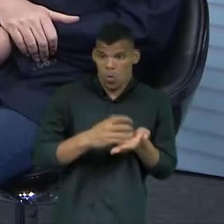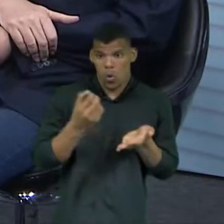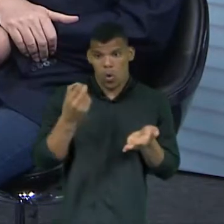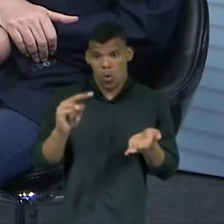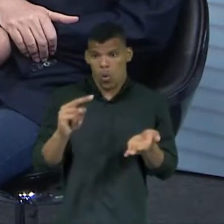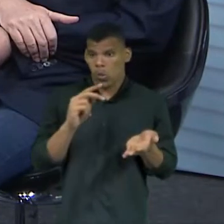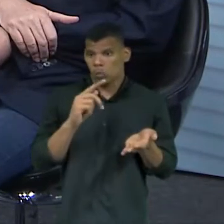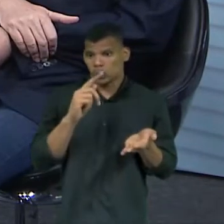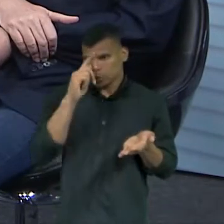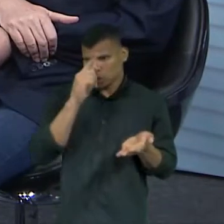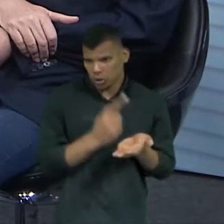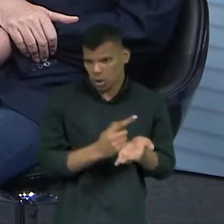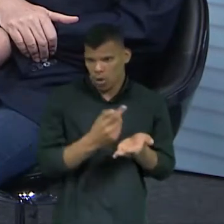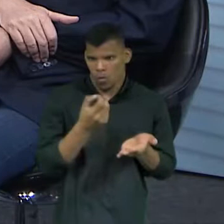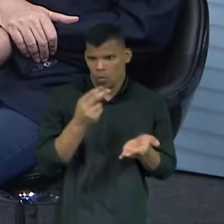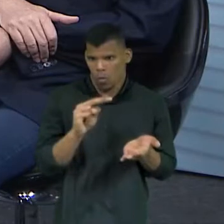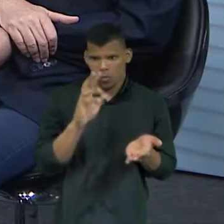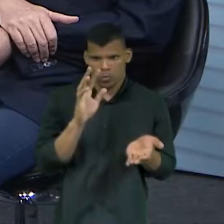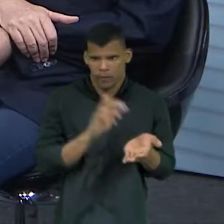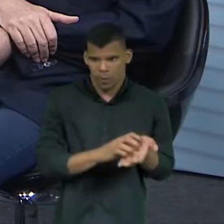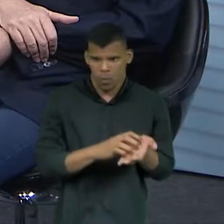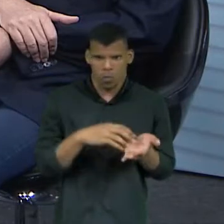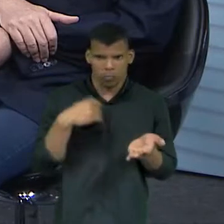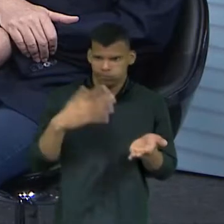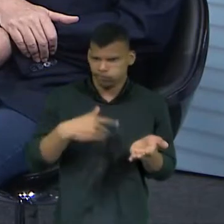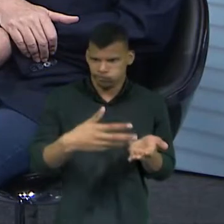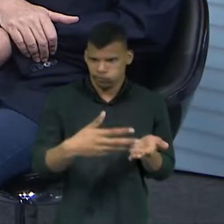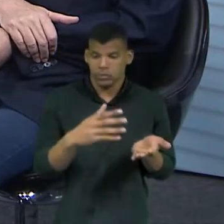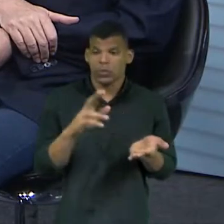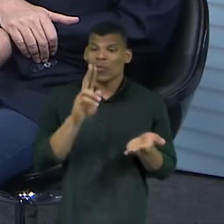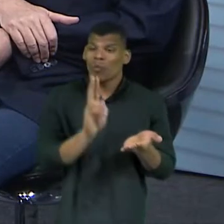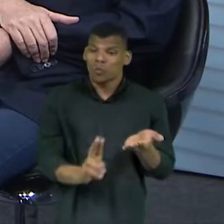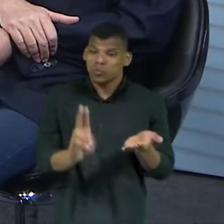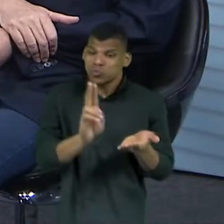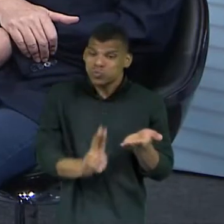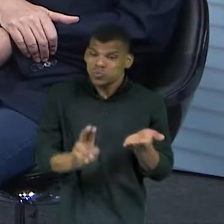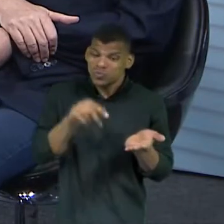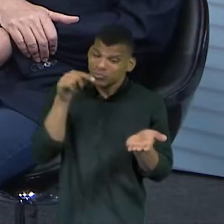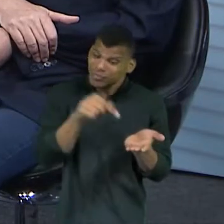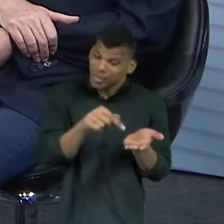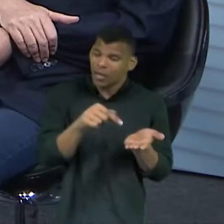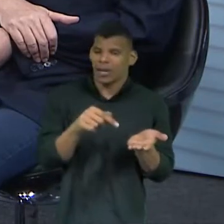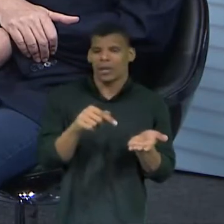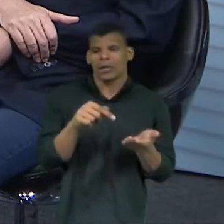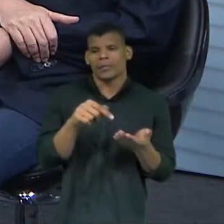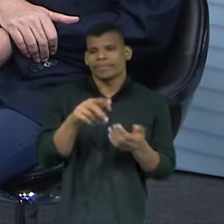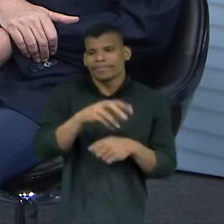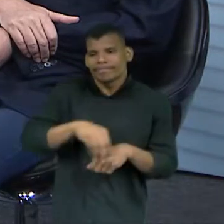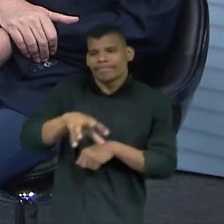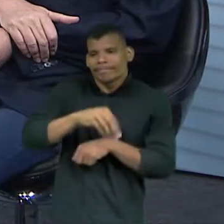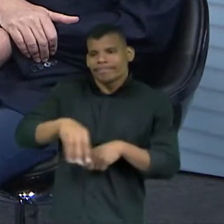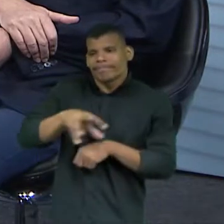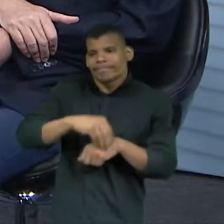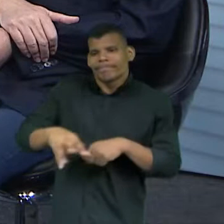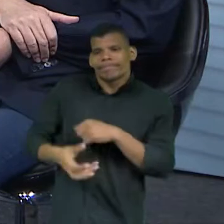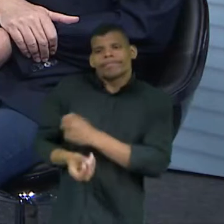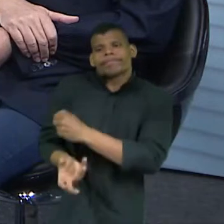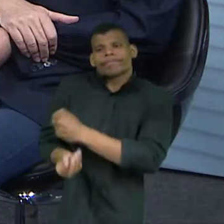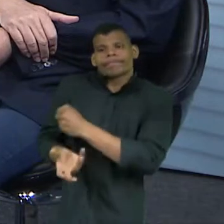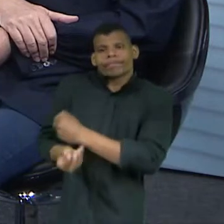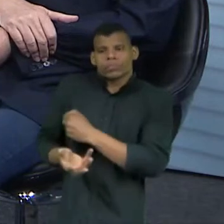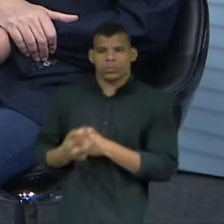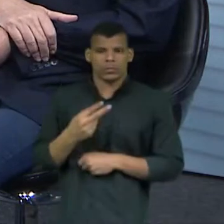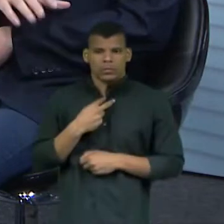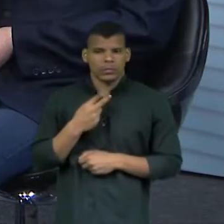público, seja servidor, utilizar a administração, a sua posição como servidor para, de alguma forma, beneficiar.